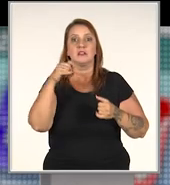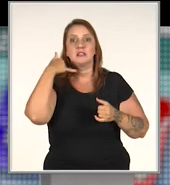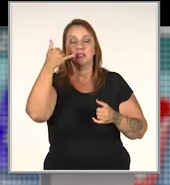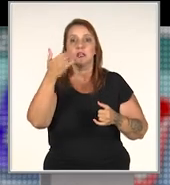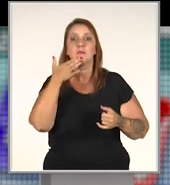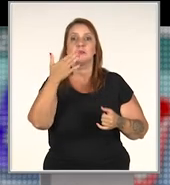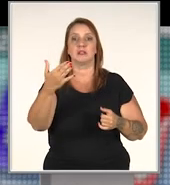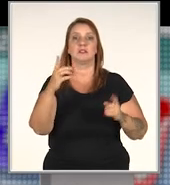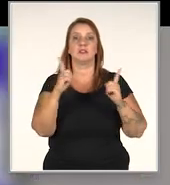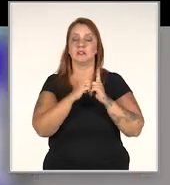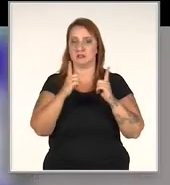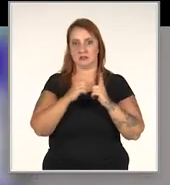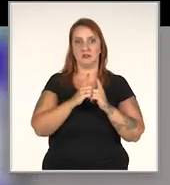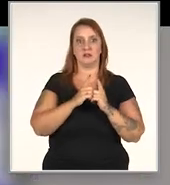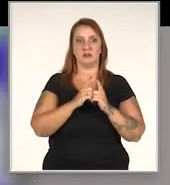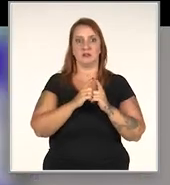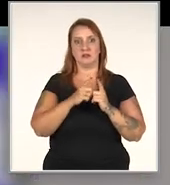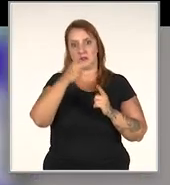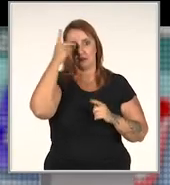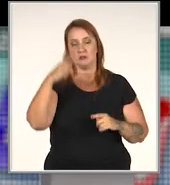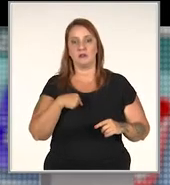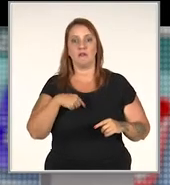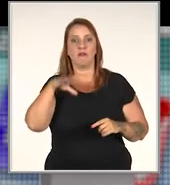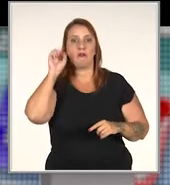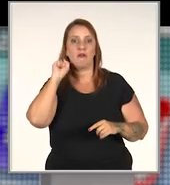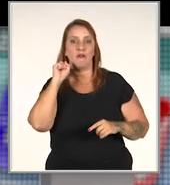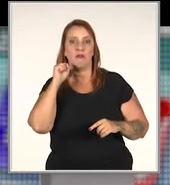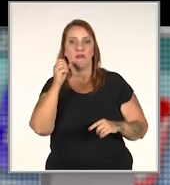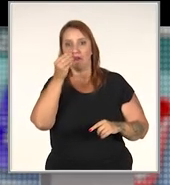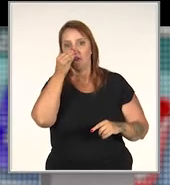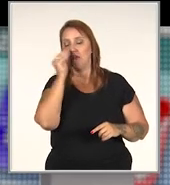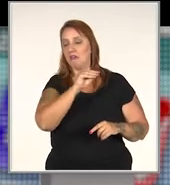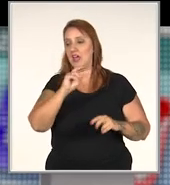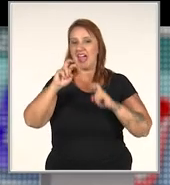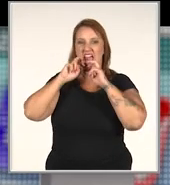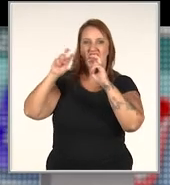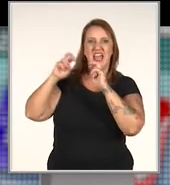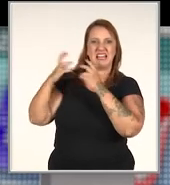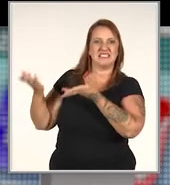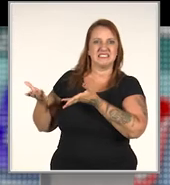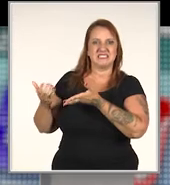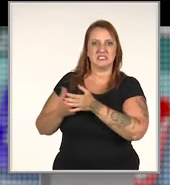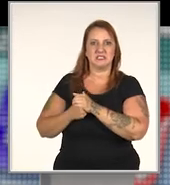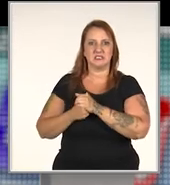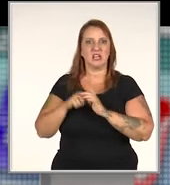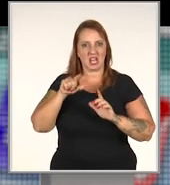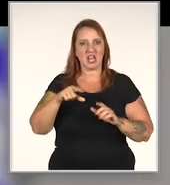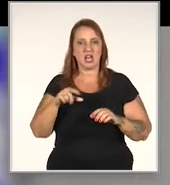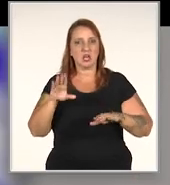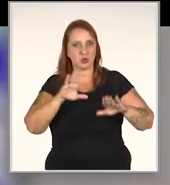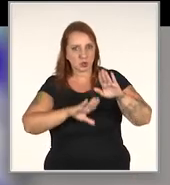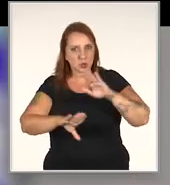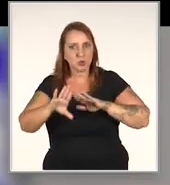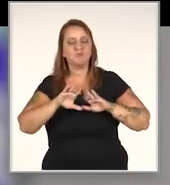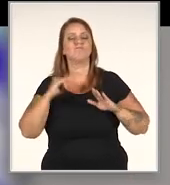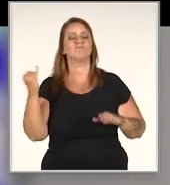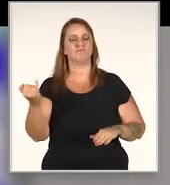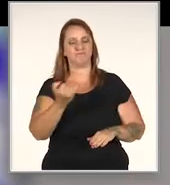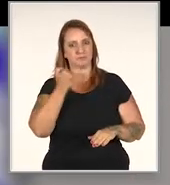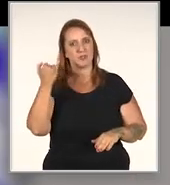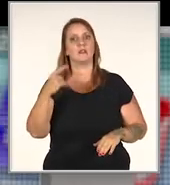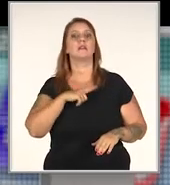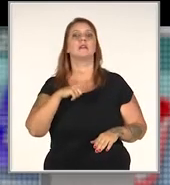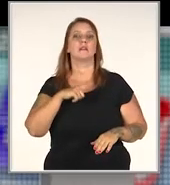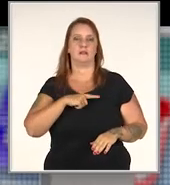telefônicas que você liga, pedindo um atendimento e a pessoa mal te ouve do outro lado, aí tem outras pessoas gritando. Então, esse zelo